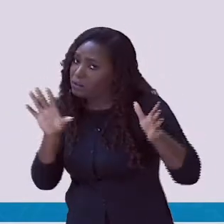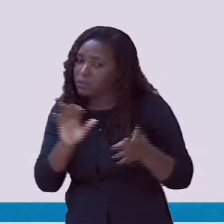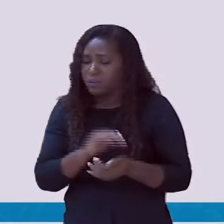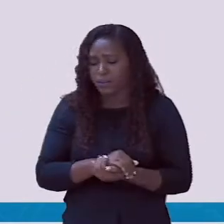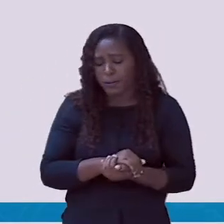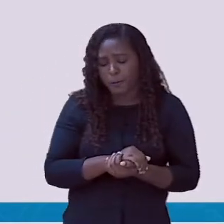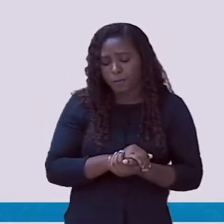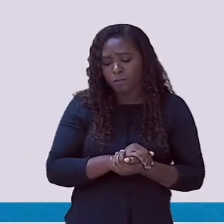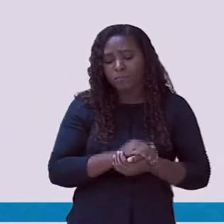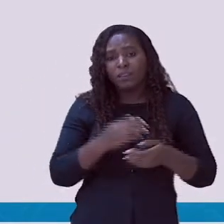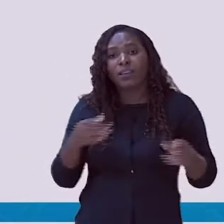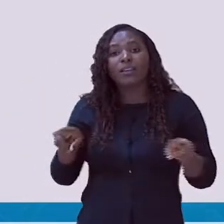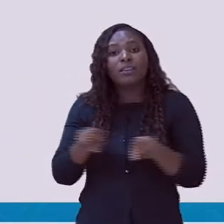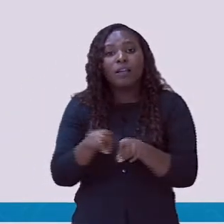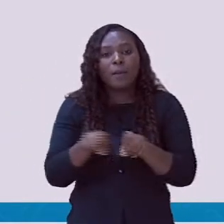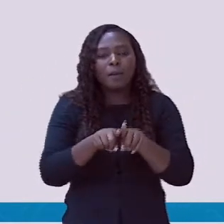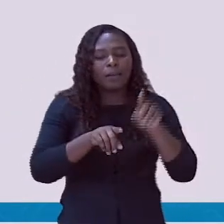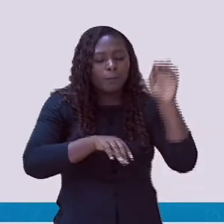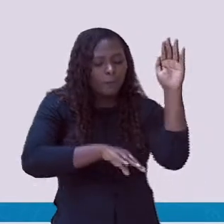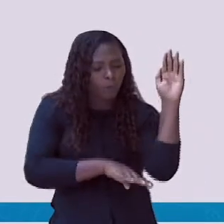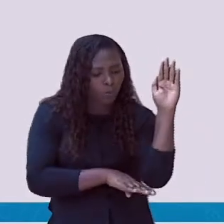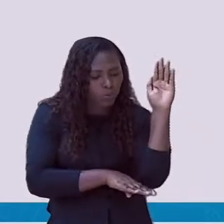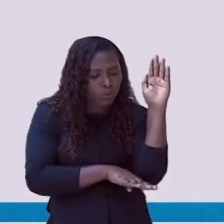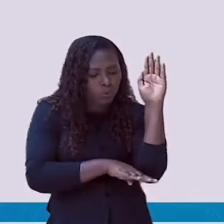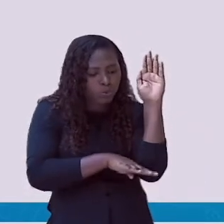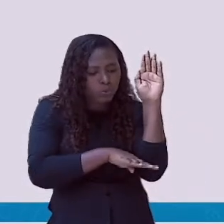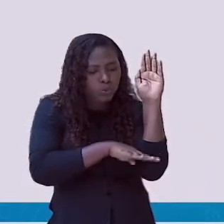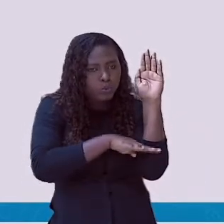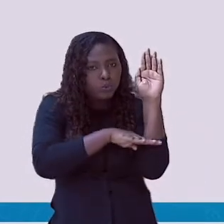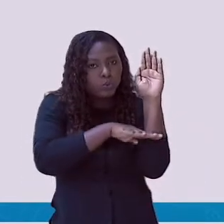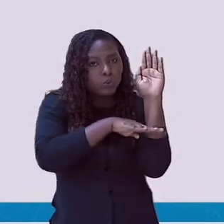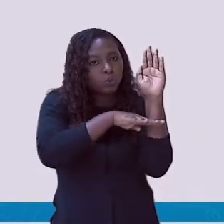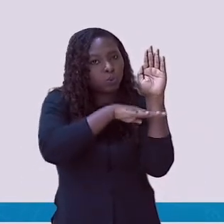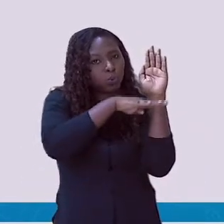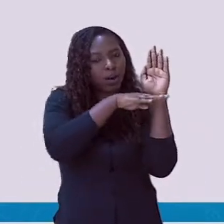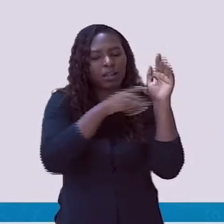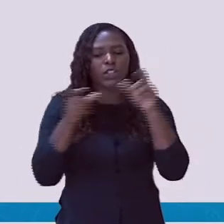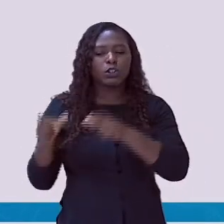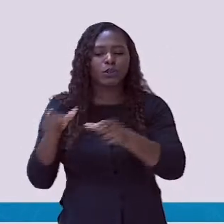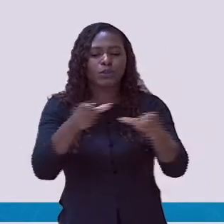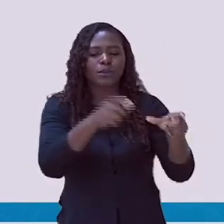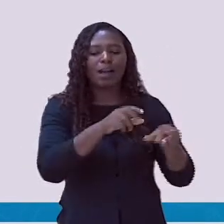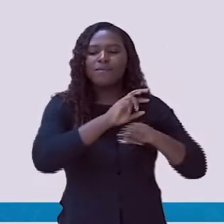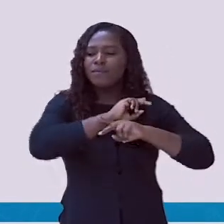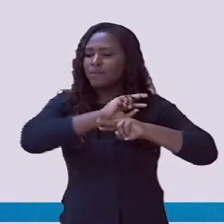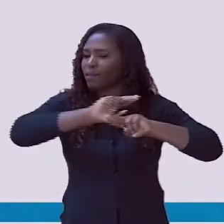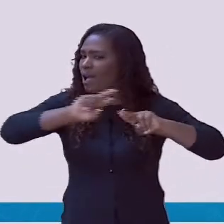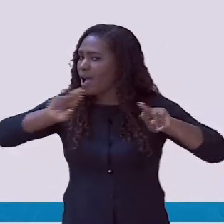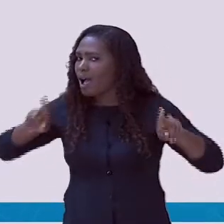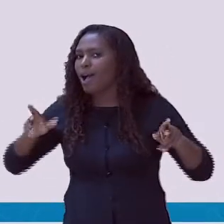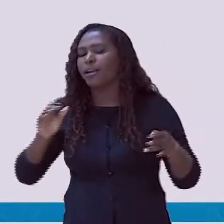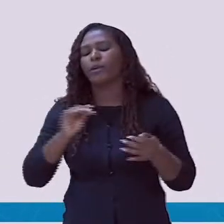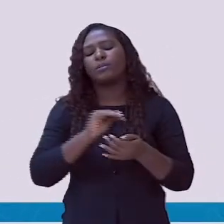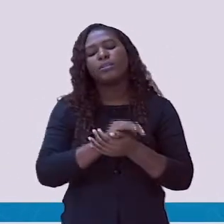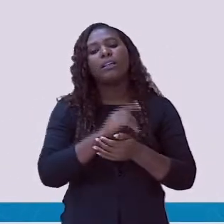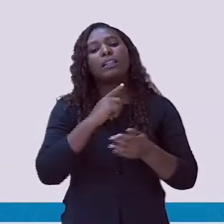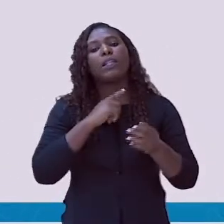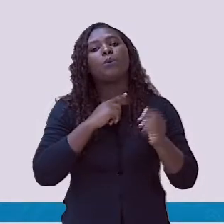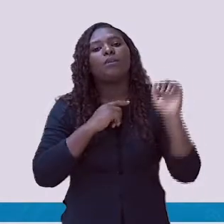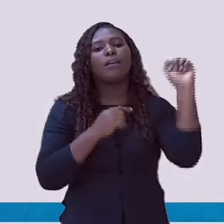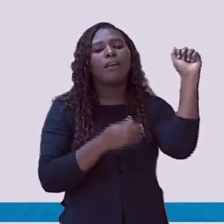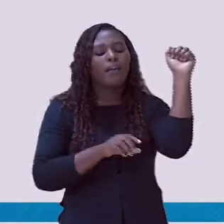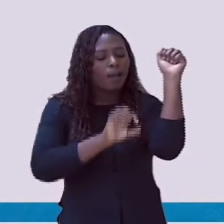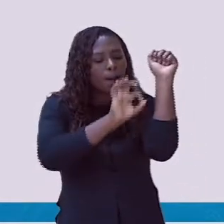elevadores de locais públicos, prédios residenciais e comerciais, todos os botões e